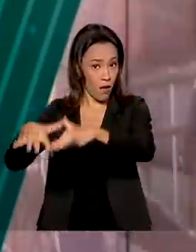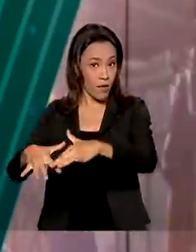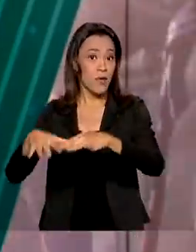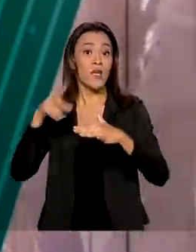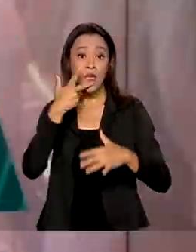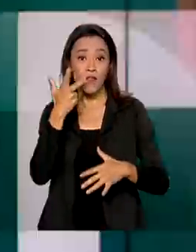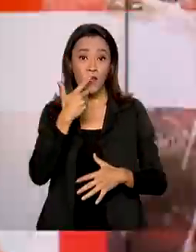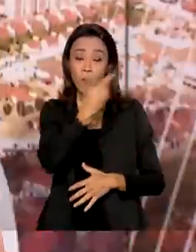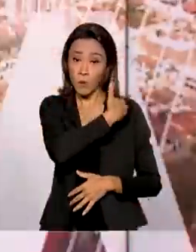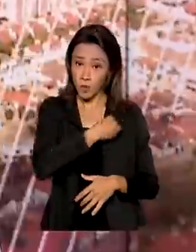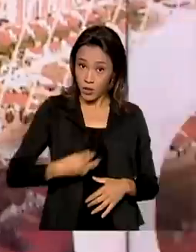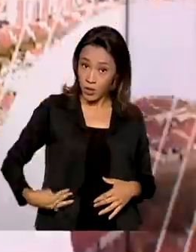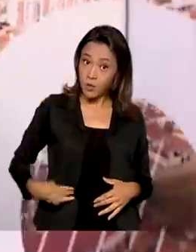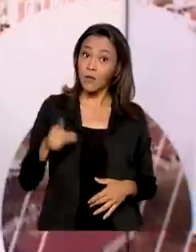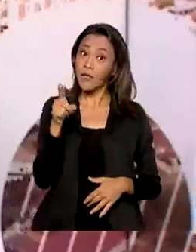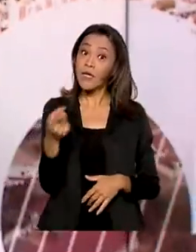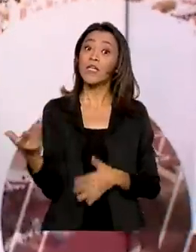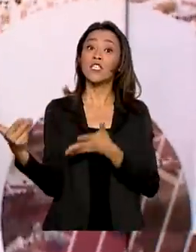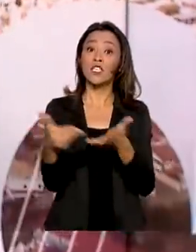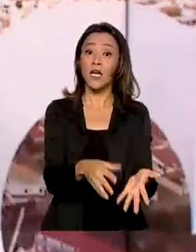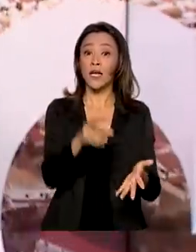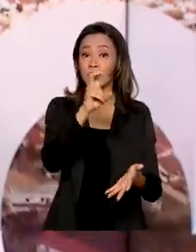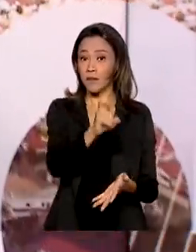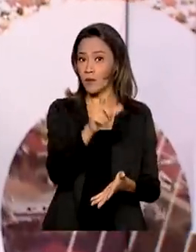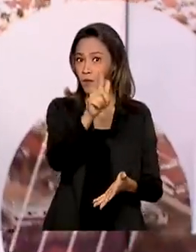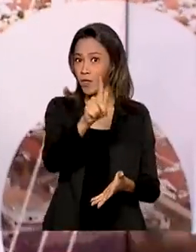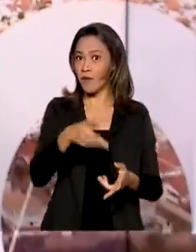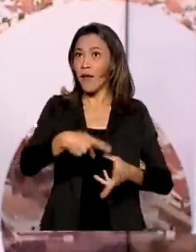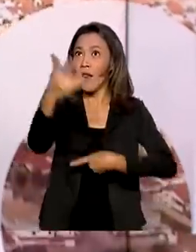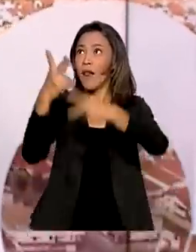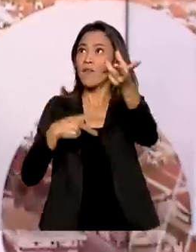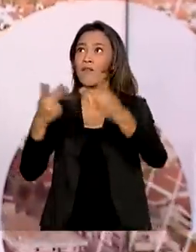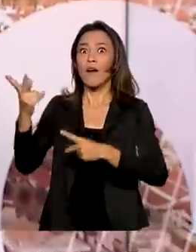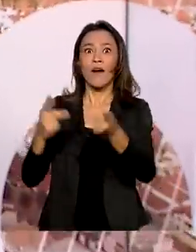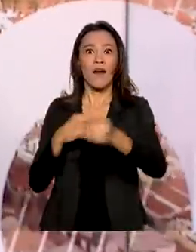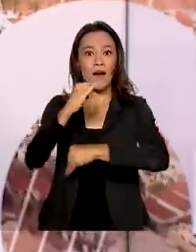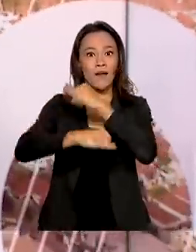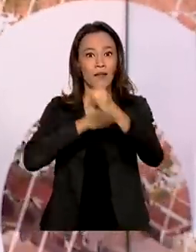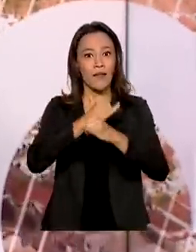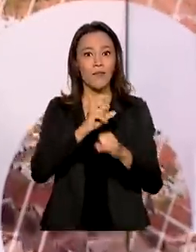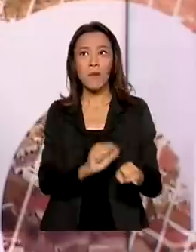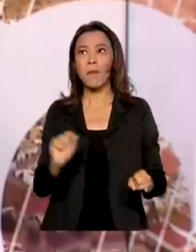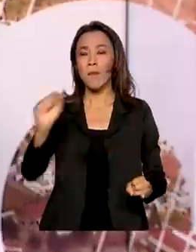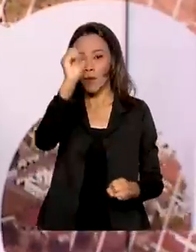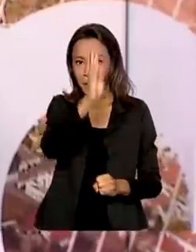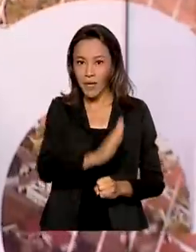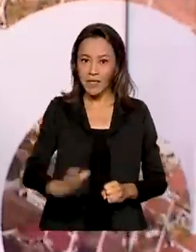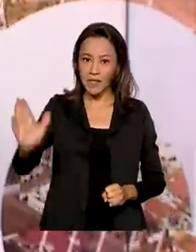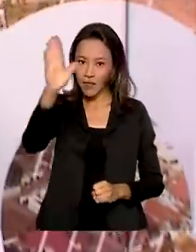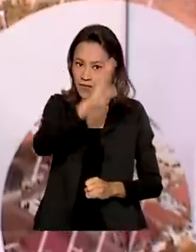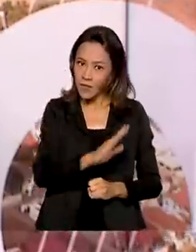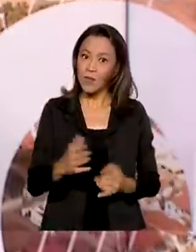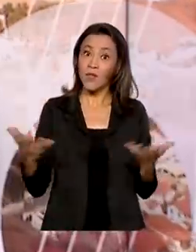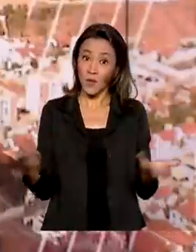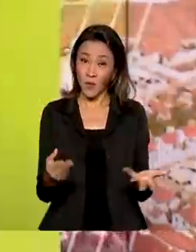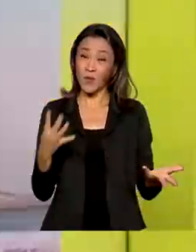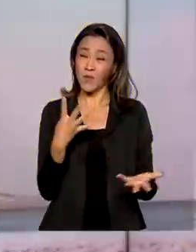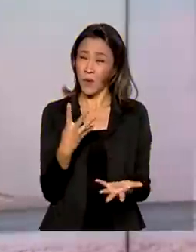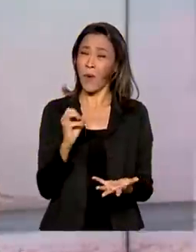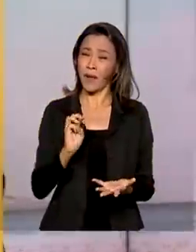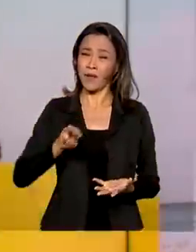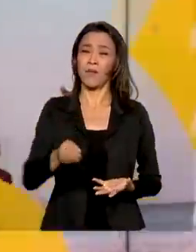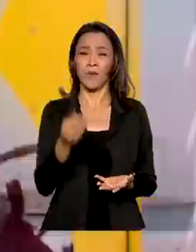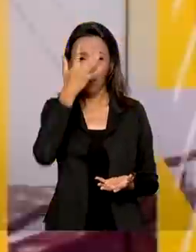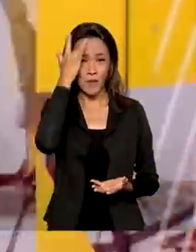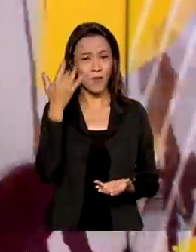a chegada do 5G vai levar conectividade a todo o país e acabar com o deserto digital que hoje atinge cerca de 40 milhões de